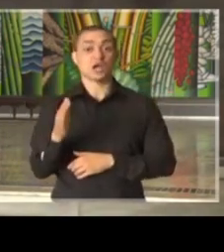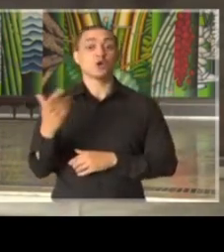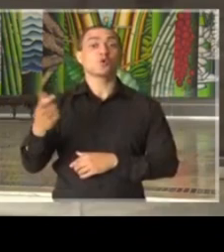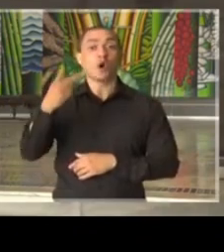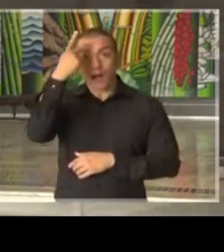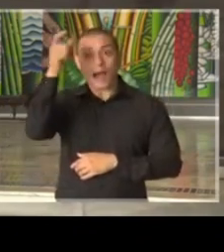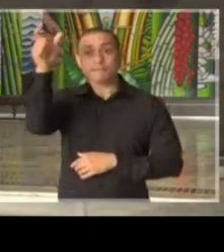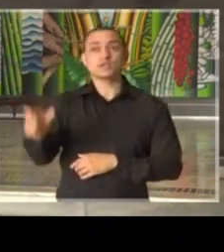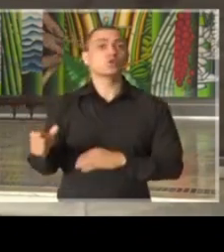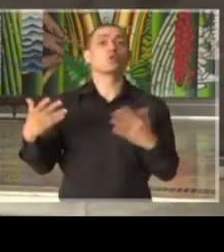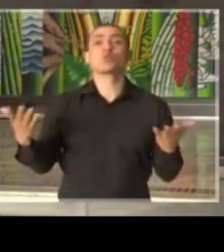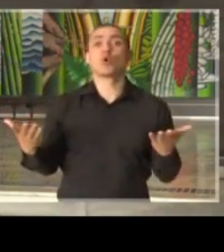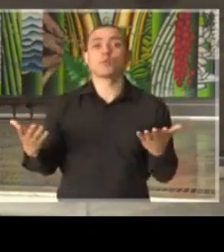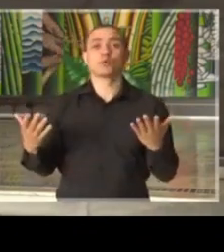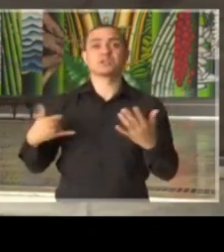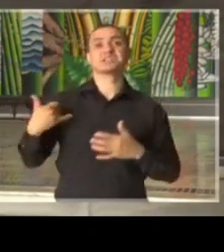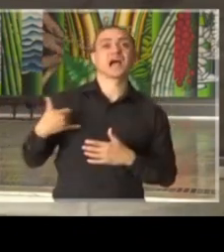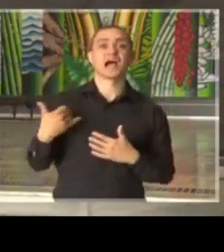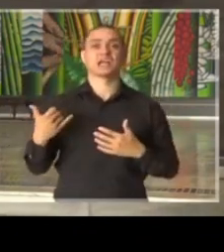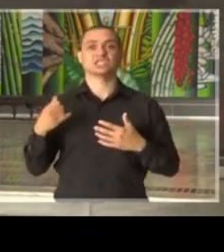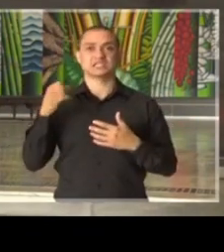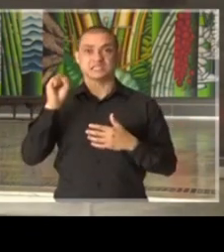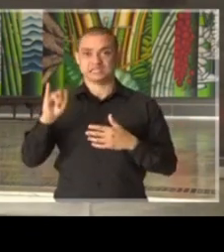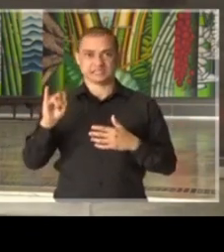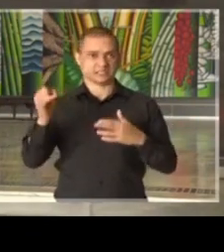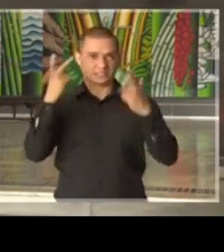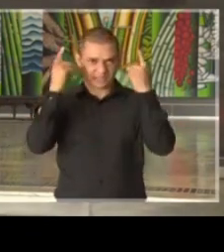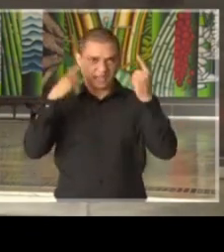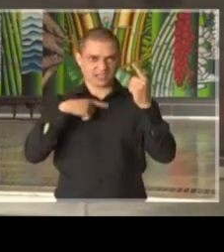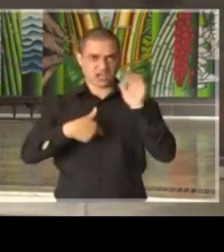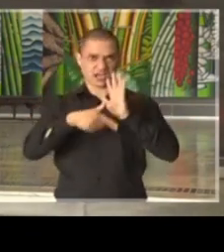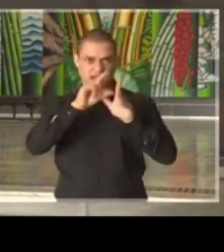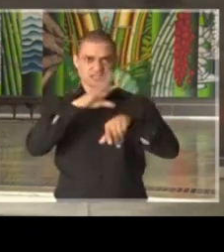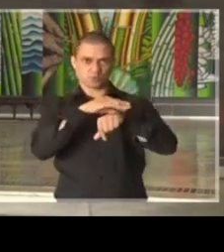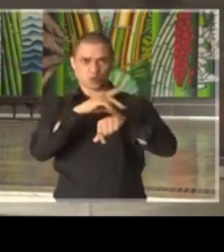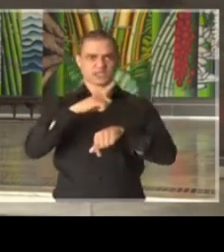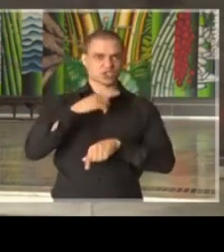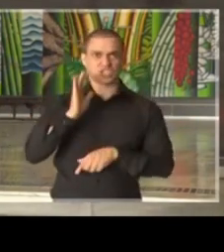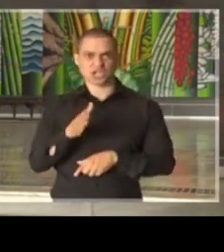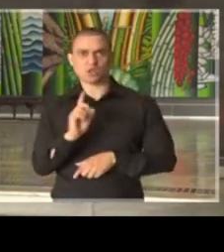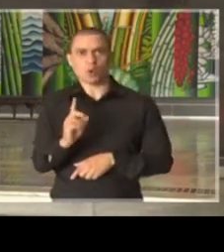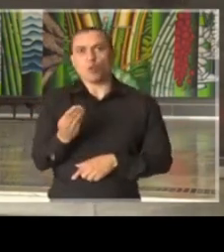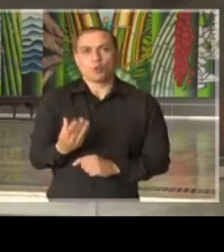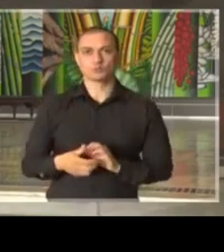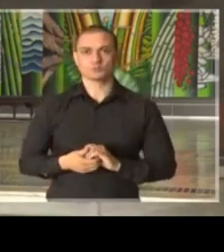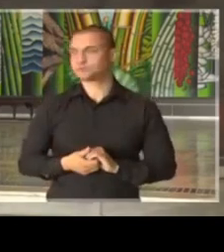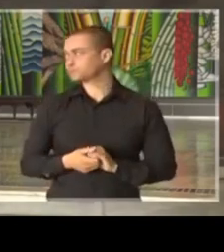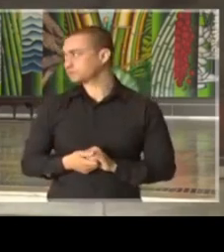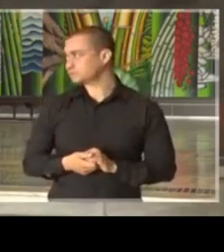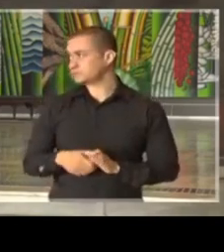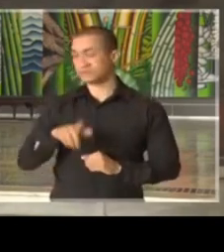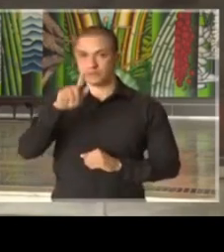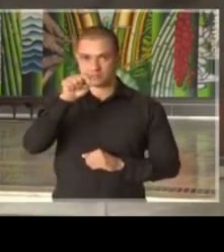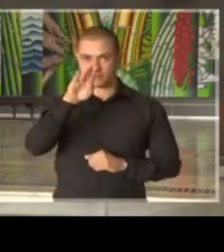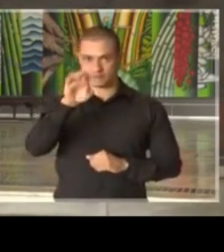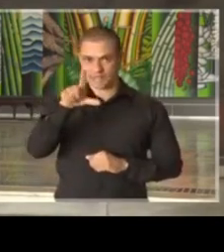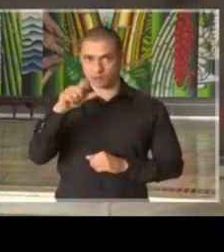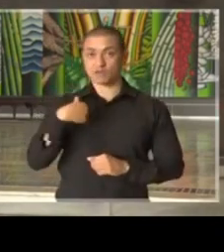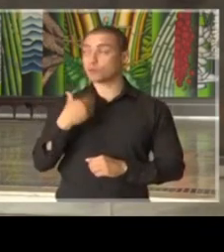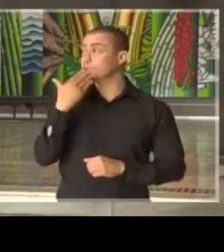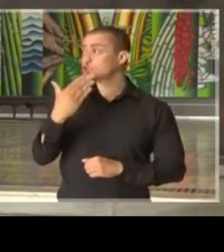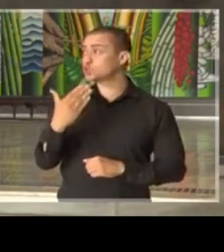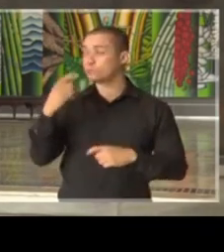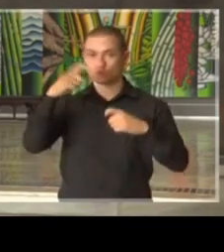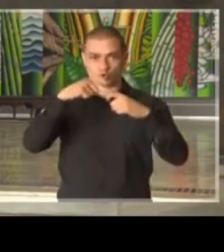perfil dessas vítimas e se há alguma comorbidade, idade deles. Muito obrigado. Gabriel, vou pedir ao